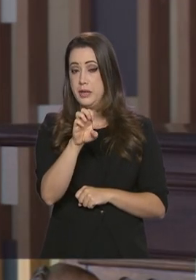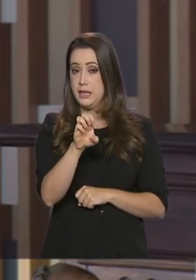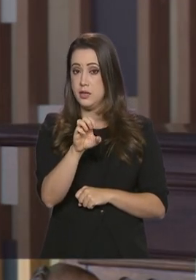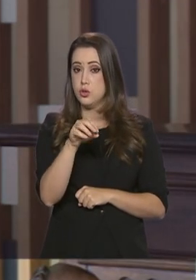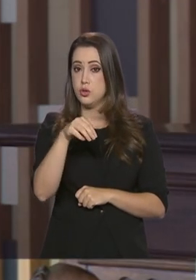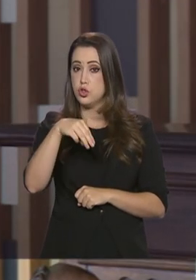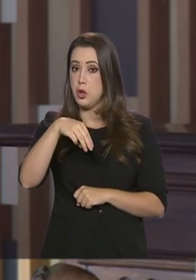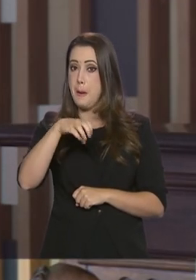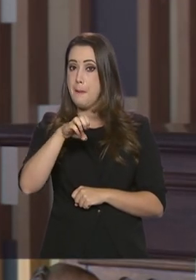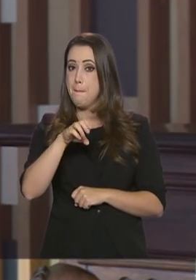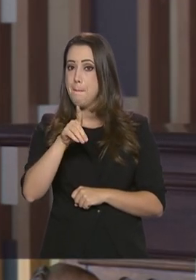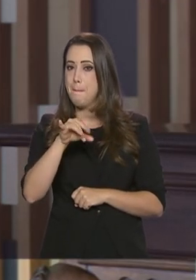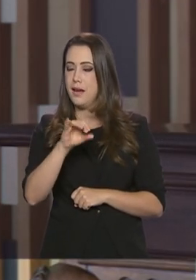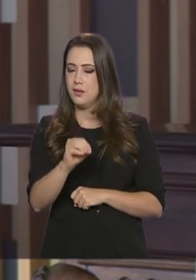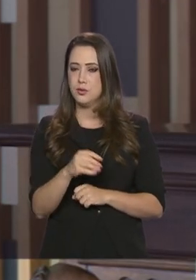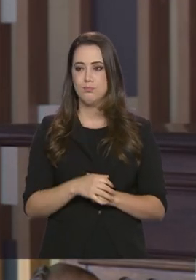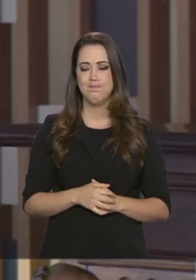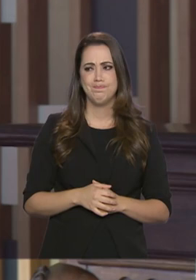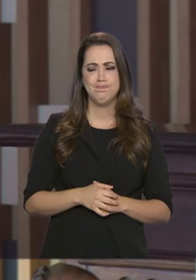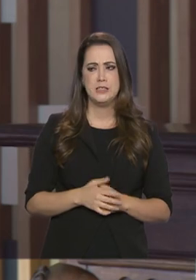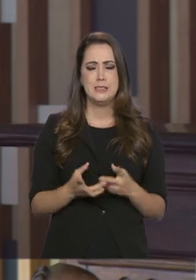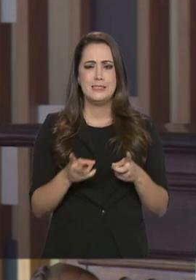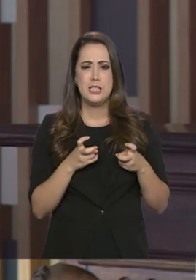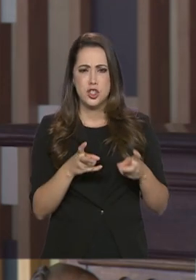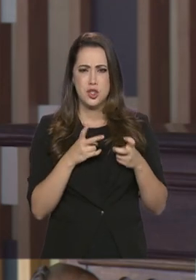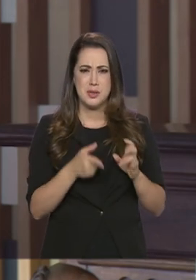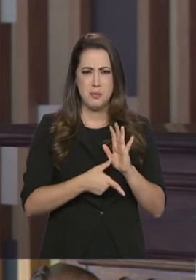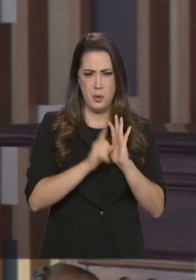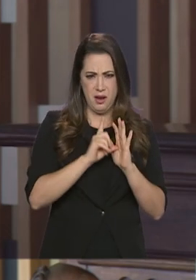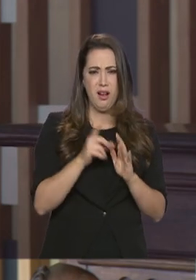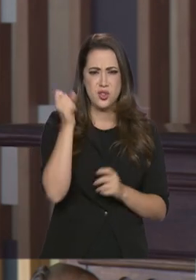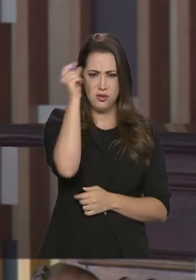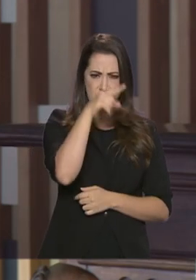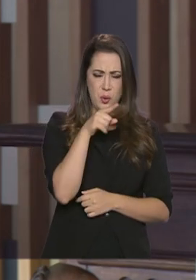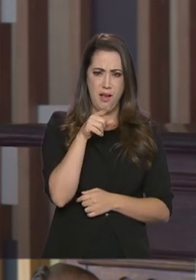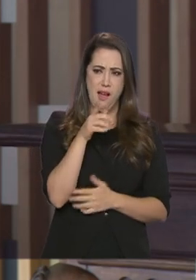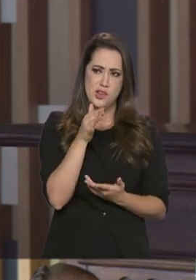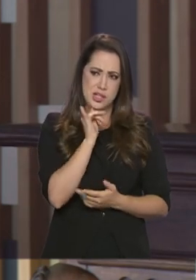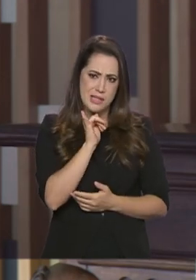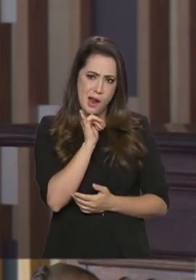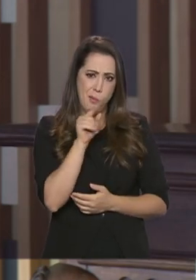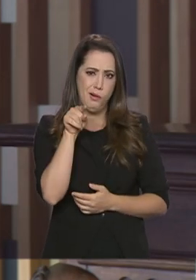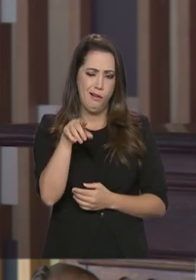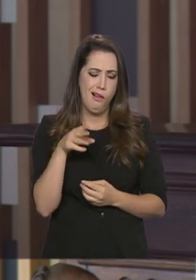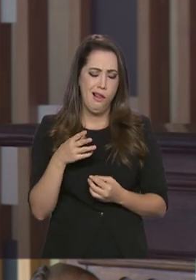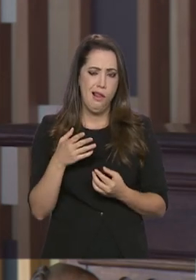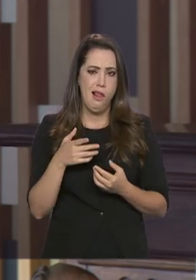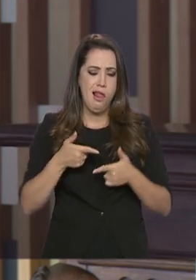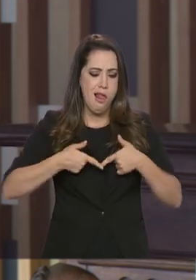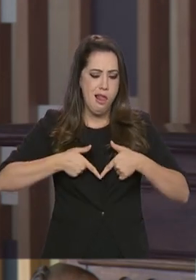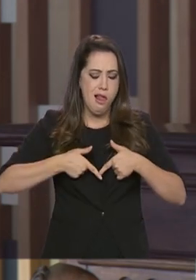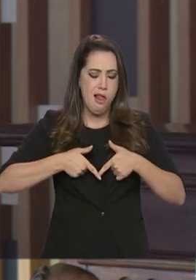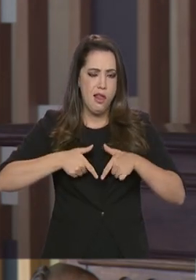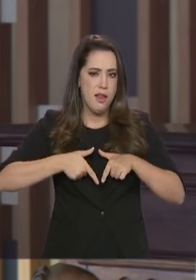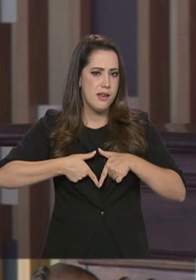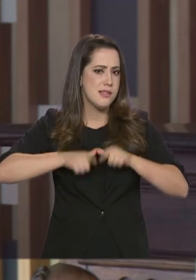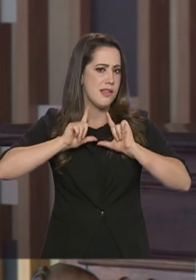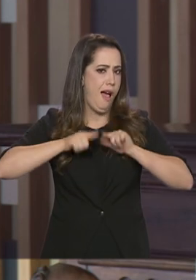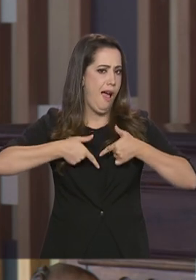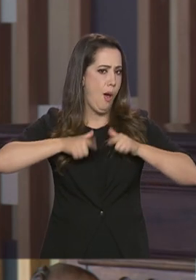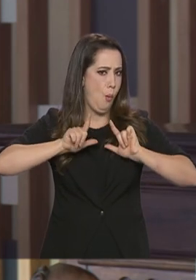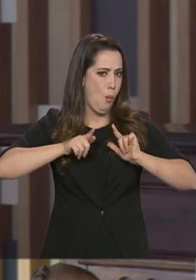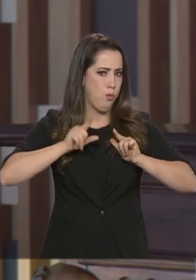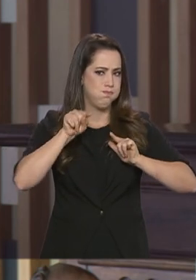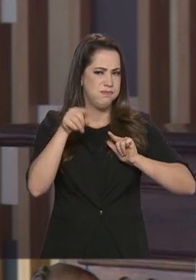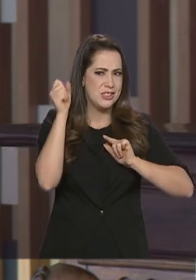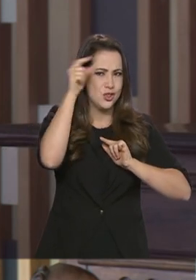uma dificuldade muito grande criada por nós no relacionamento com o Israel, que é um parceiro decisivo para tudo que tem a ver com a paz e estabilidade no Oriente Médio.